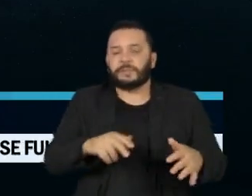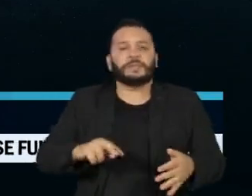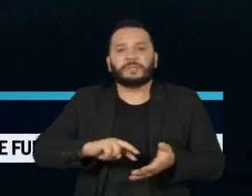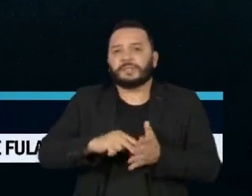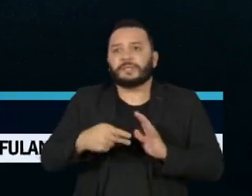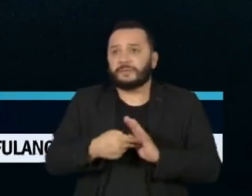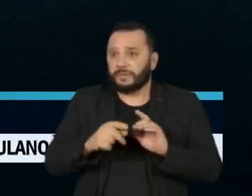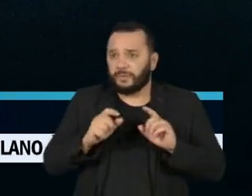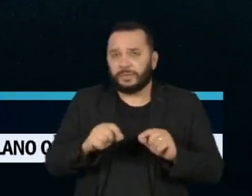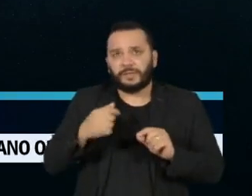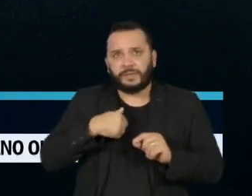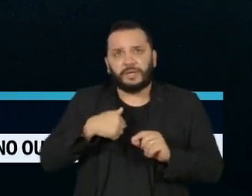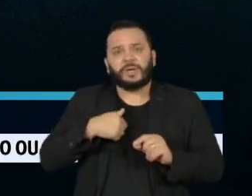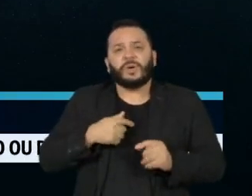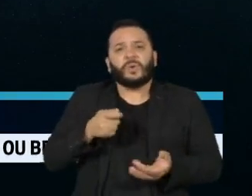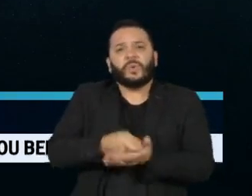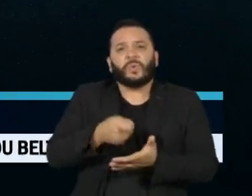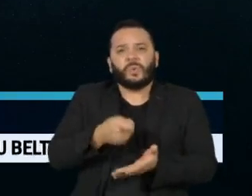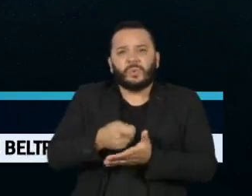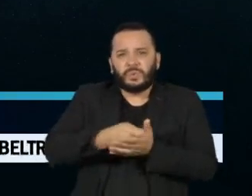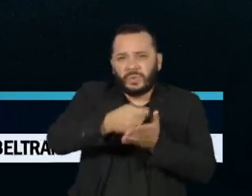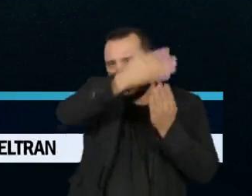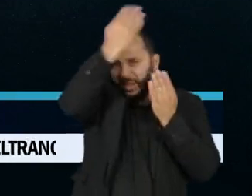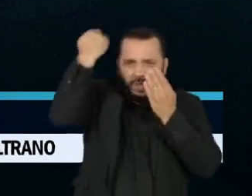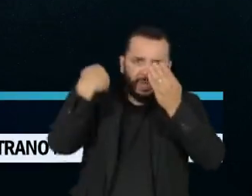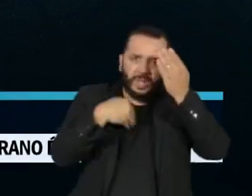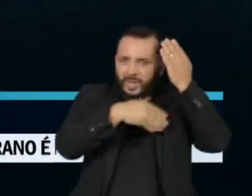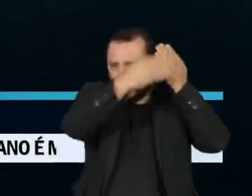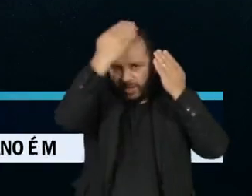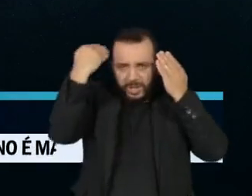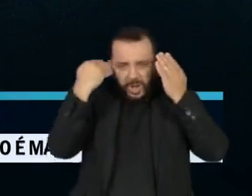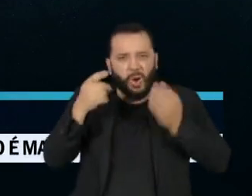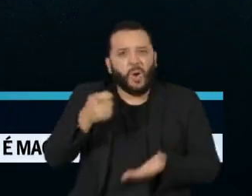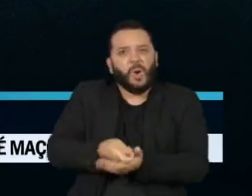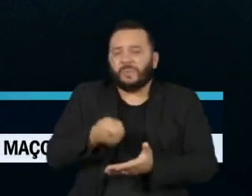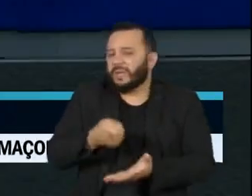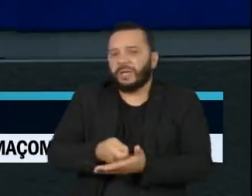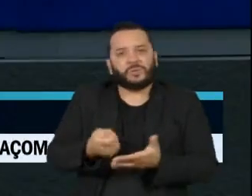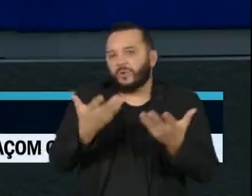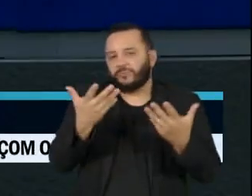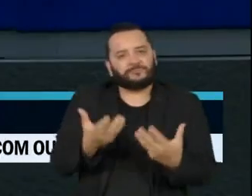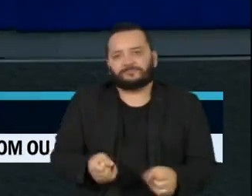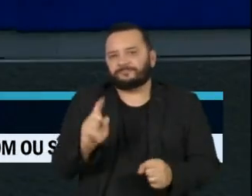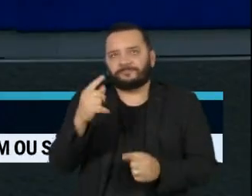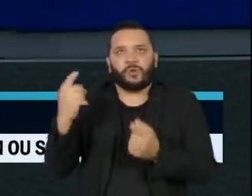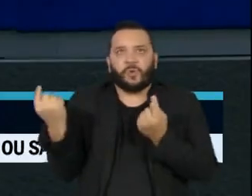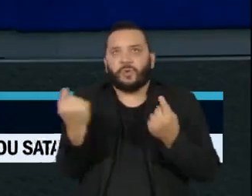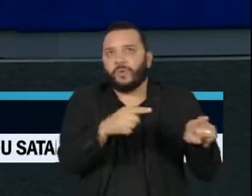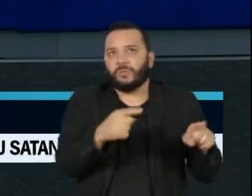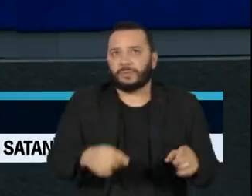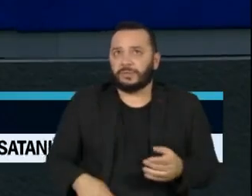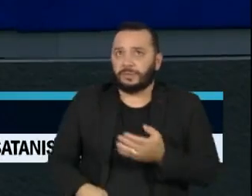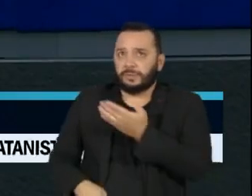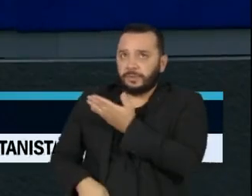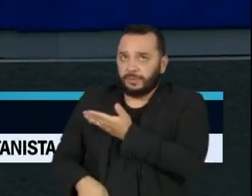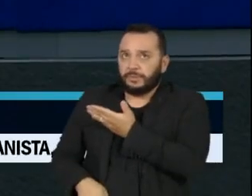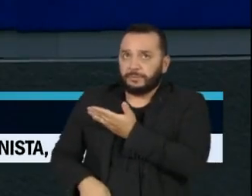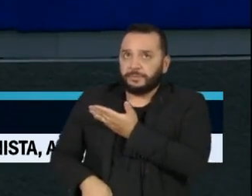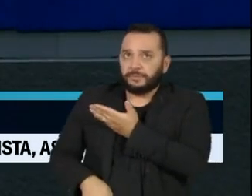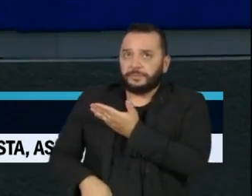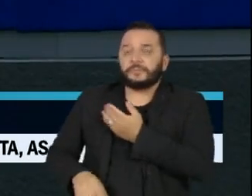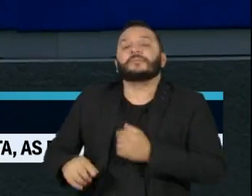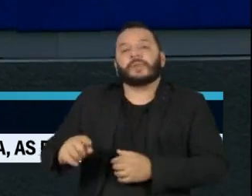revolta contra o uso obrigatório do véu islâmico imposto pelo regime de Teherã. Com o discurso emocionado, a